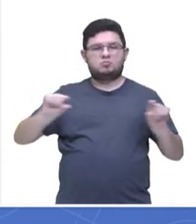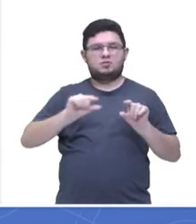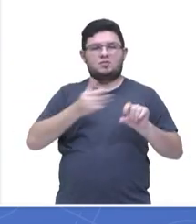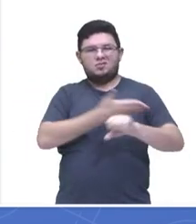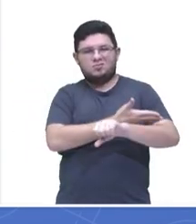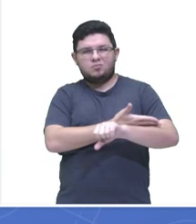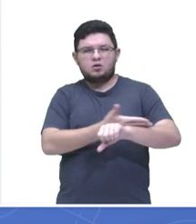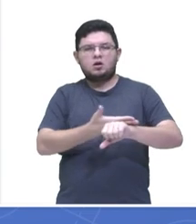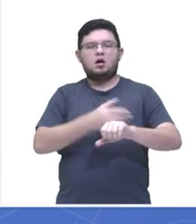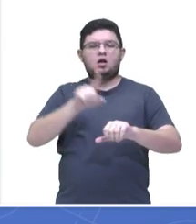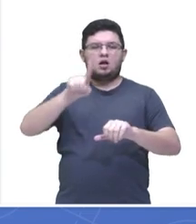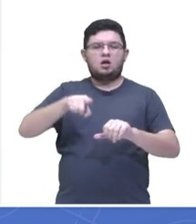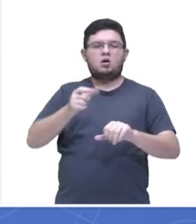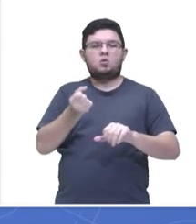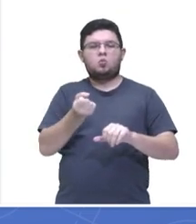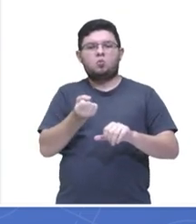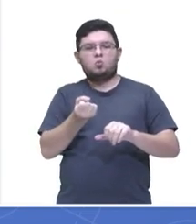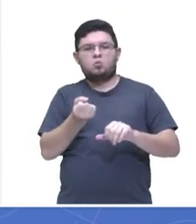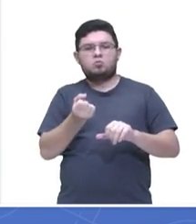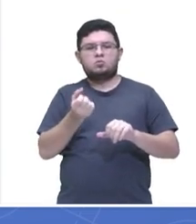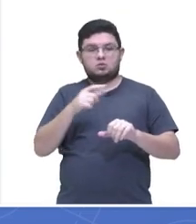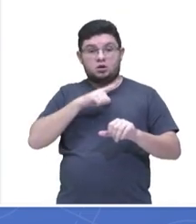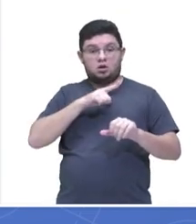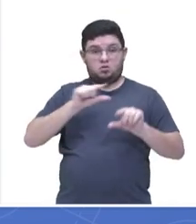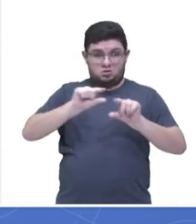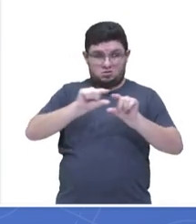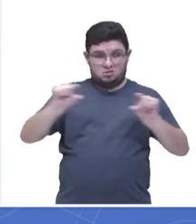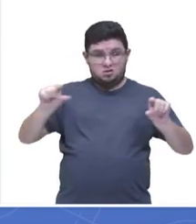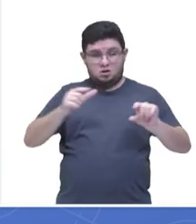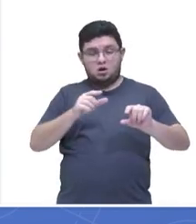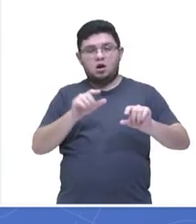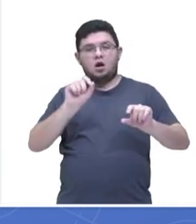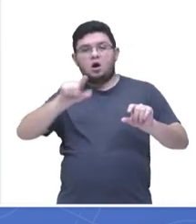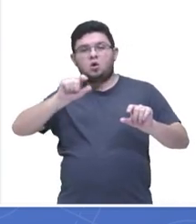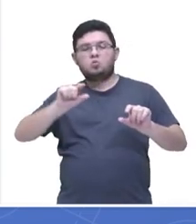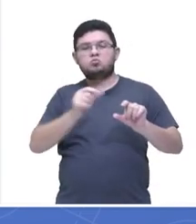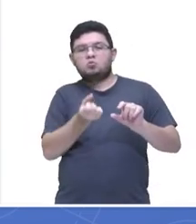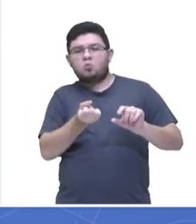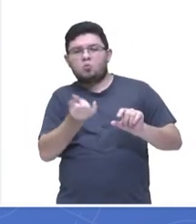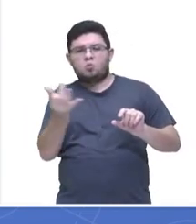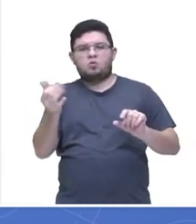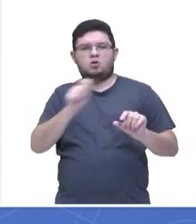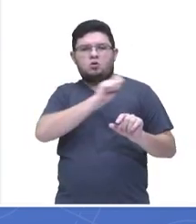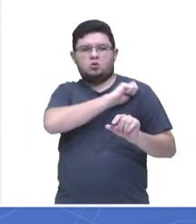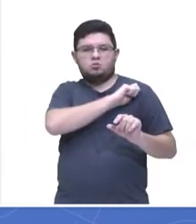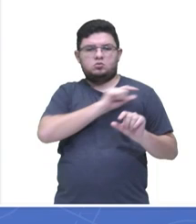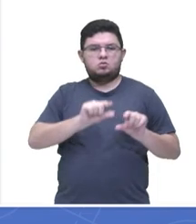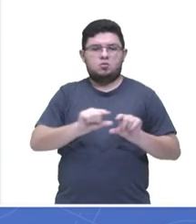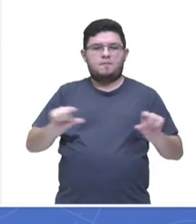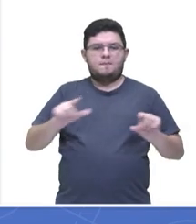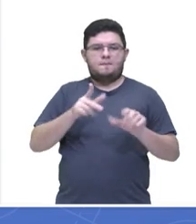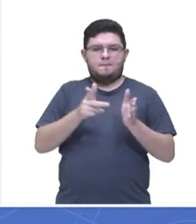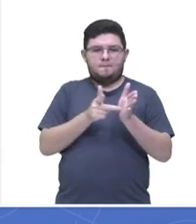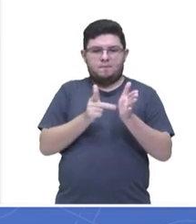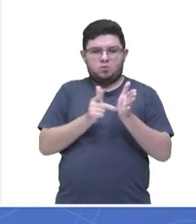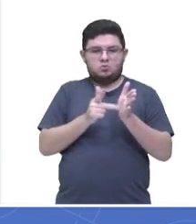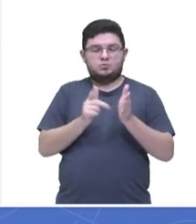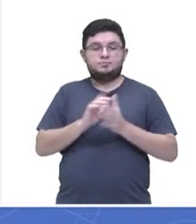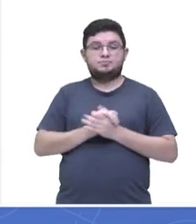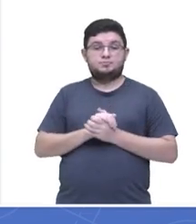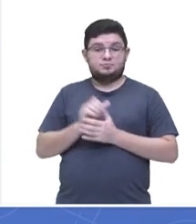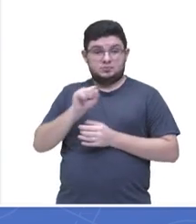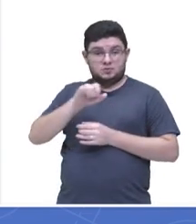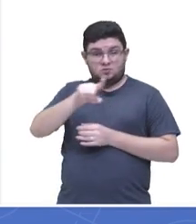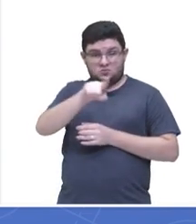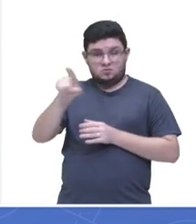alguma curiosidade você quiser somar esses valores que estão aqui embaixo, o total vai ser 40. Por quê? Porque